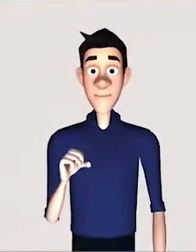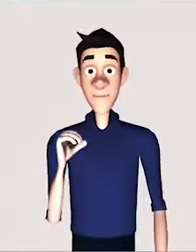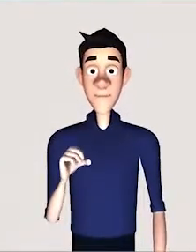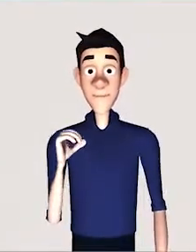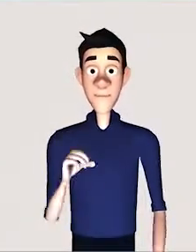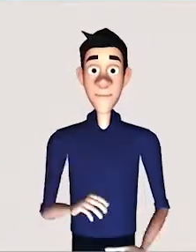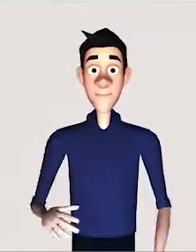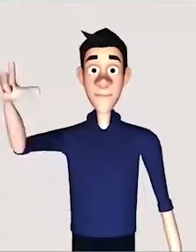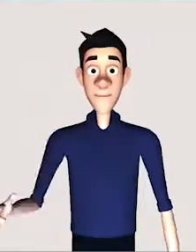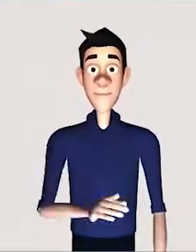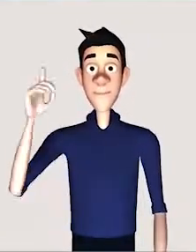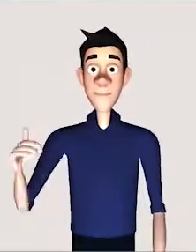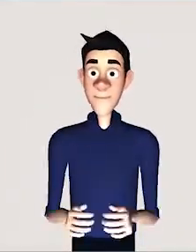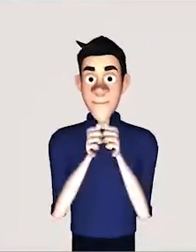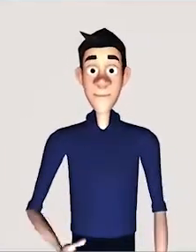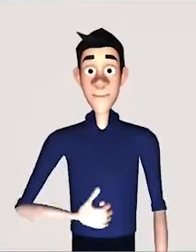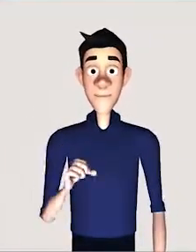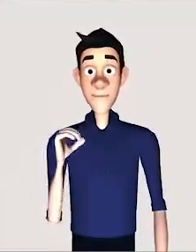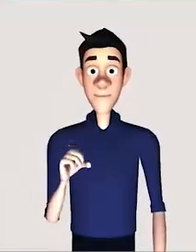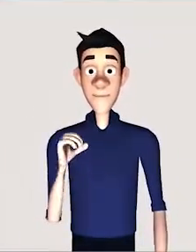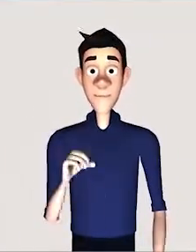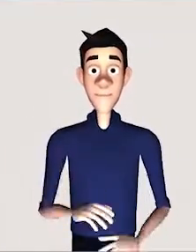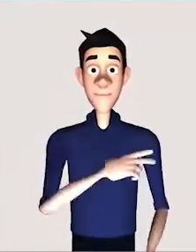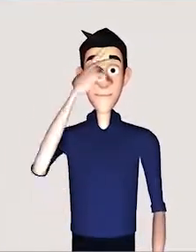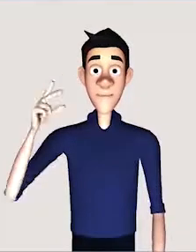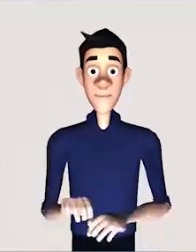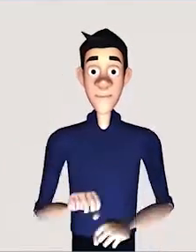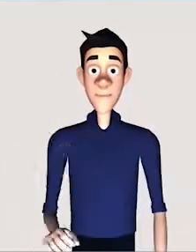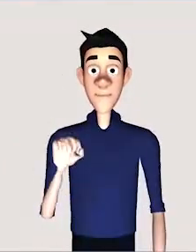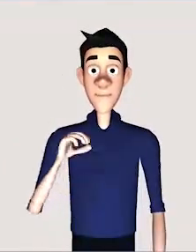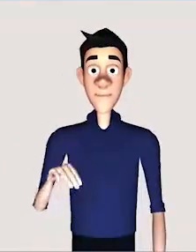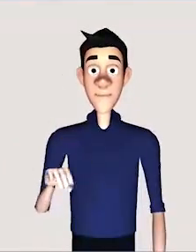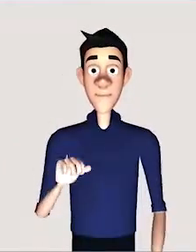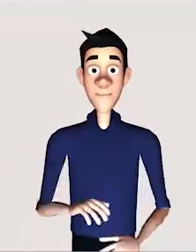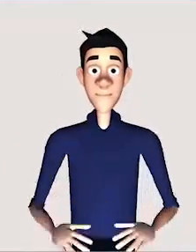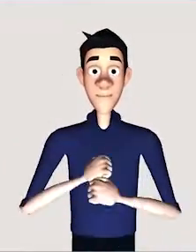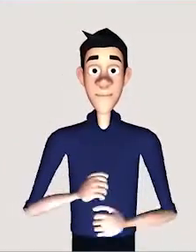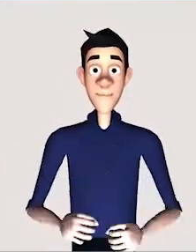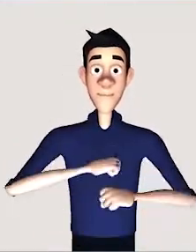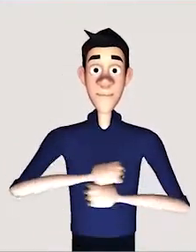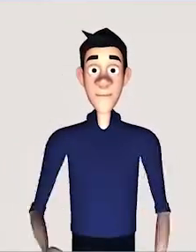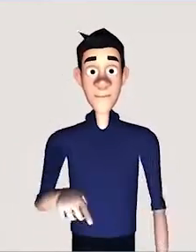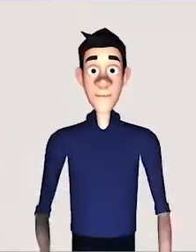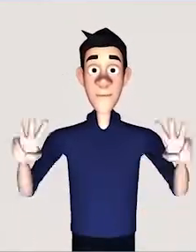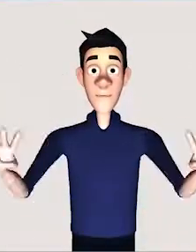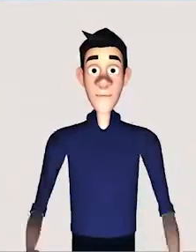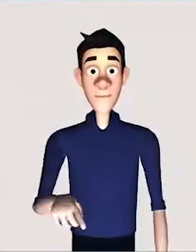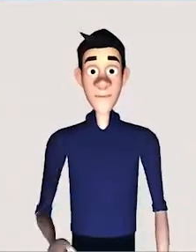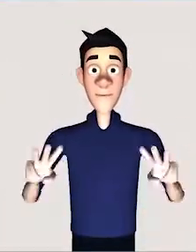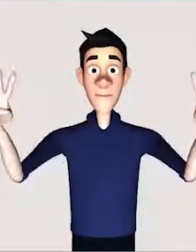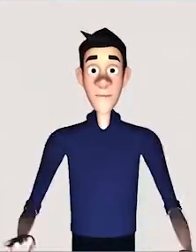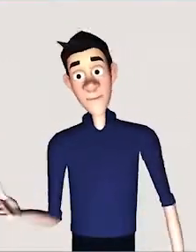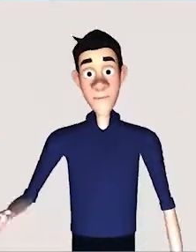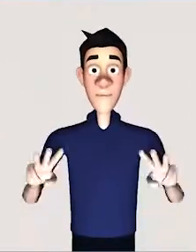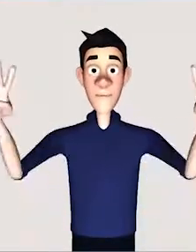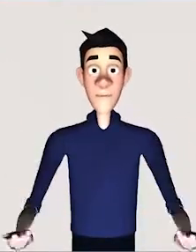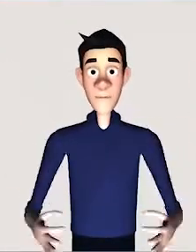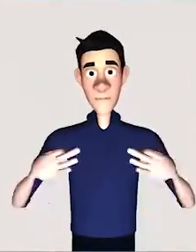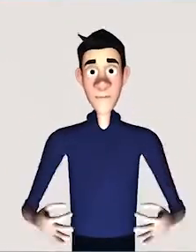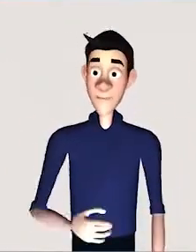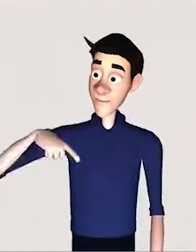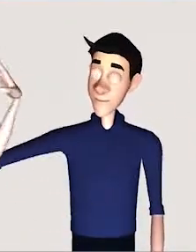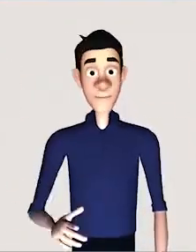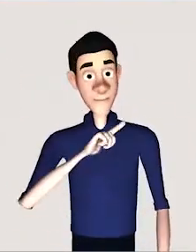visitantes. Só que ele não tem limite de visitação. Então, no número absoluto, obviamente, esse teve mais visitante.